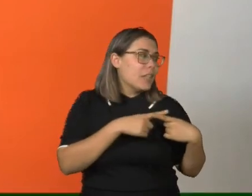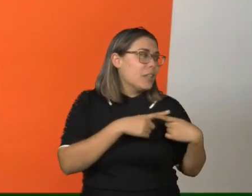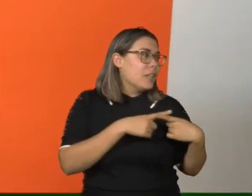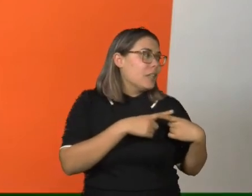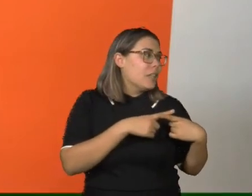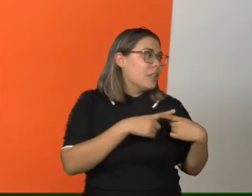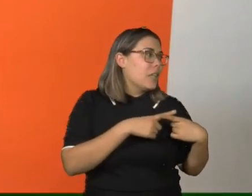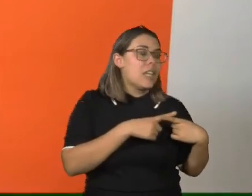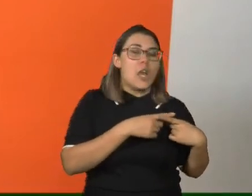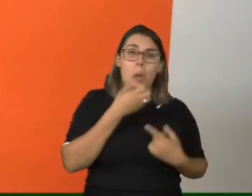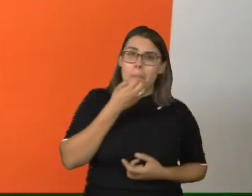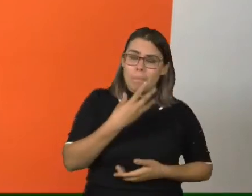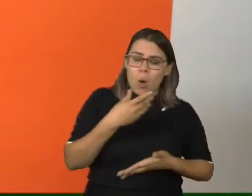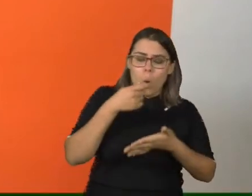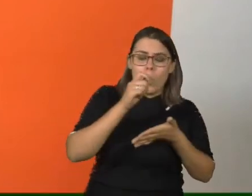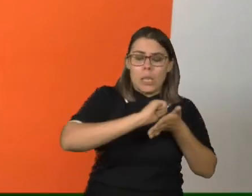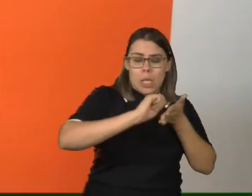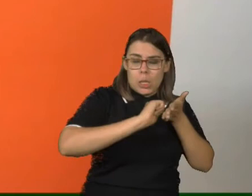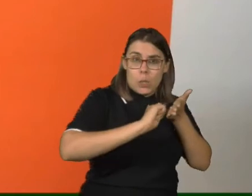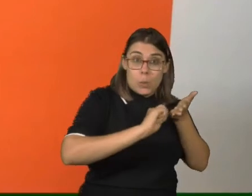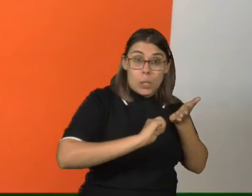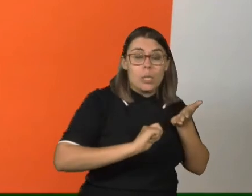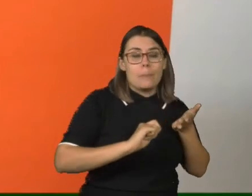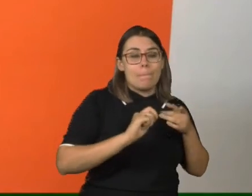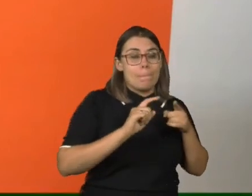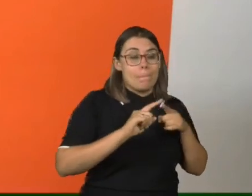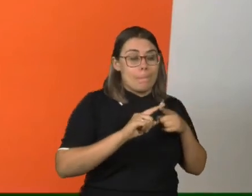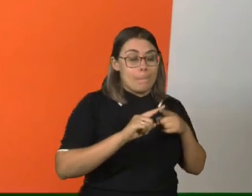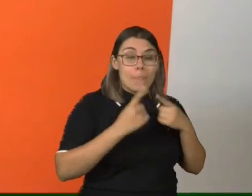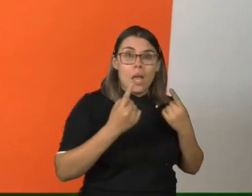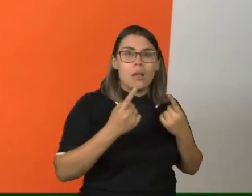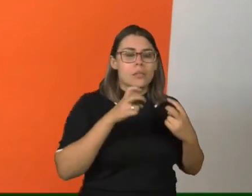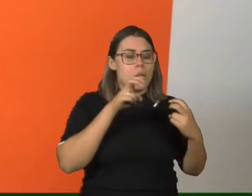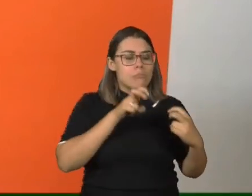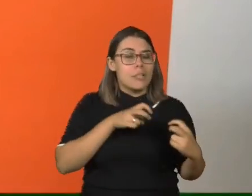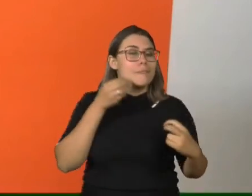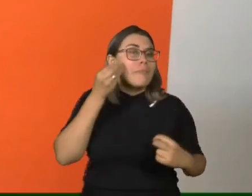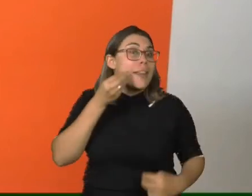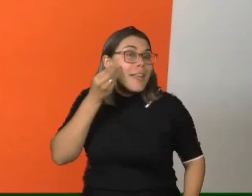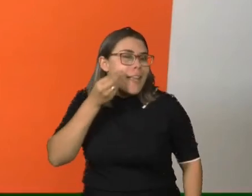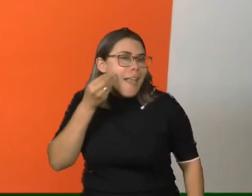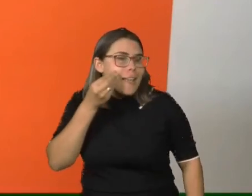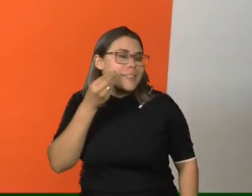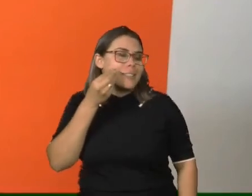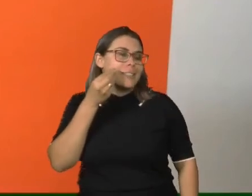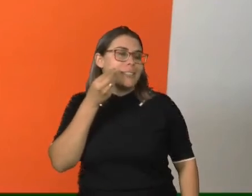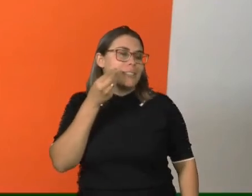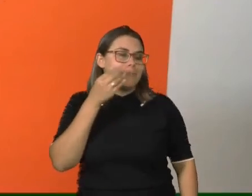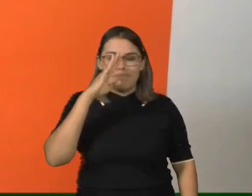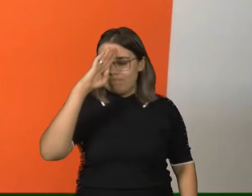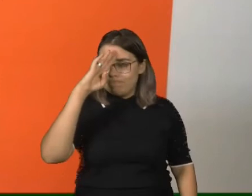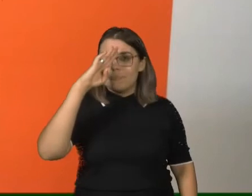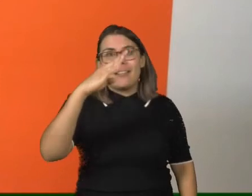extremamente importante, que ela vai respaldar as nossas intervenções, mas a clínica, ela ilumina a